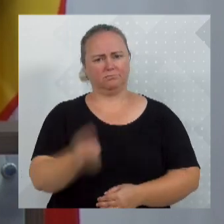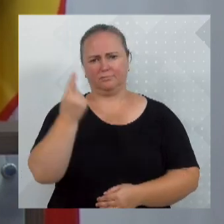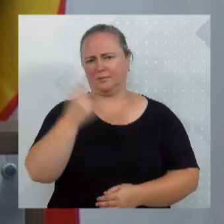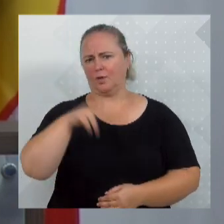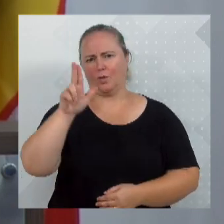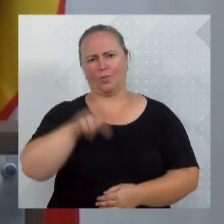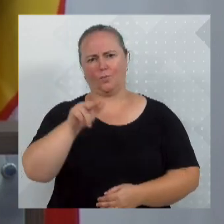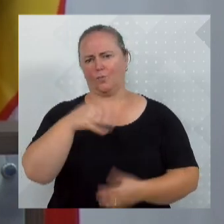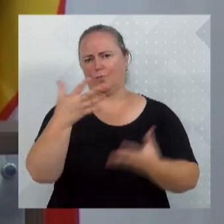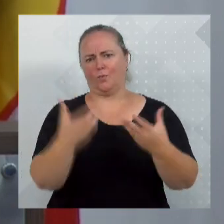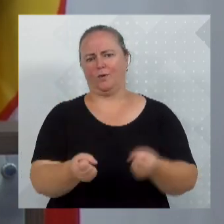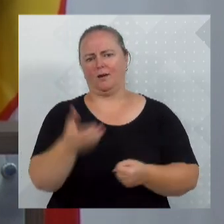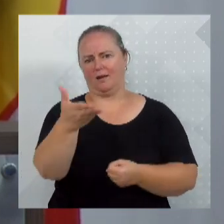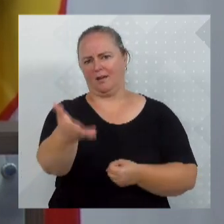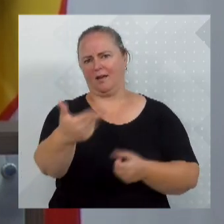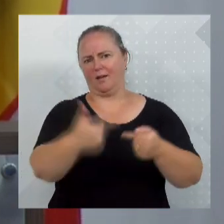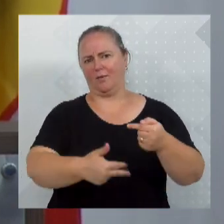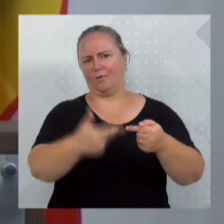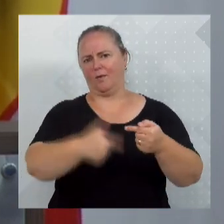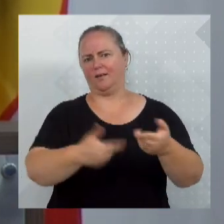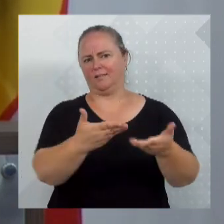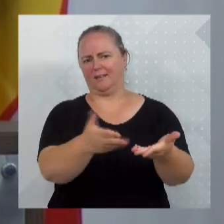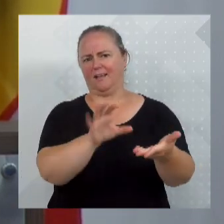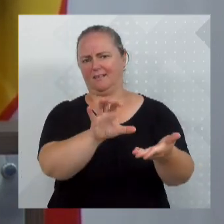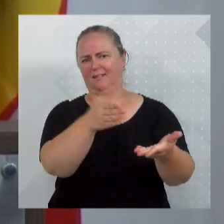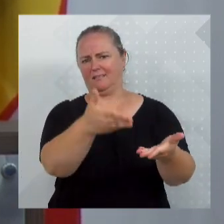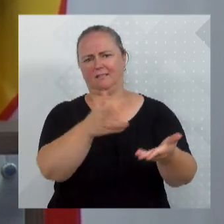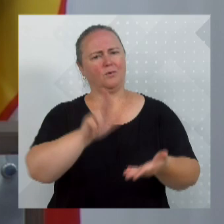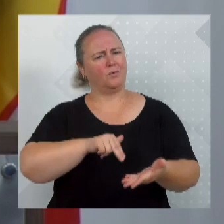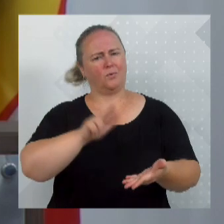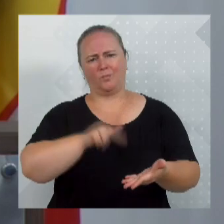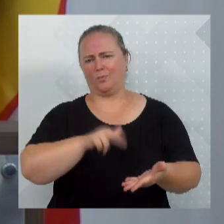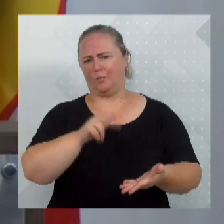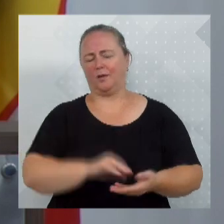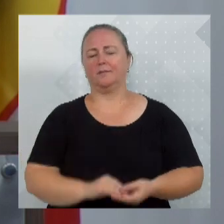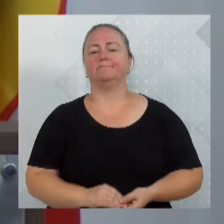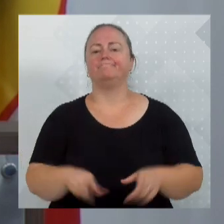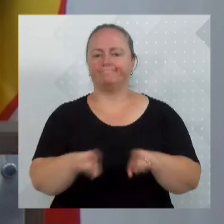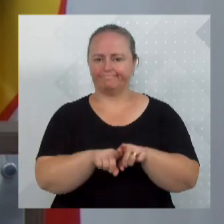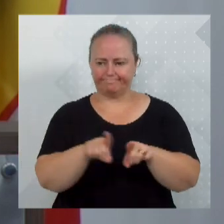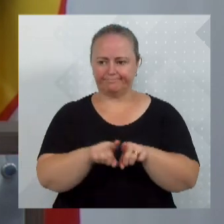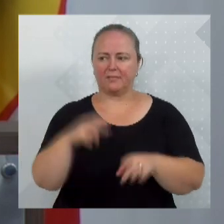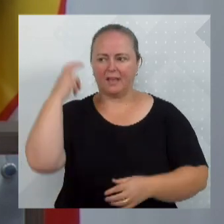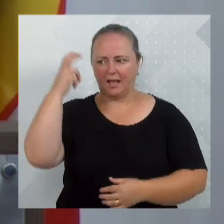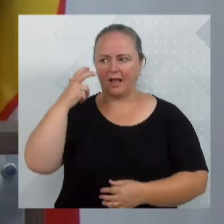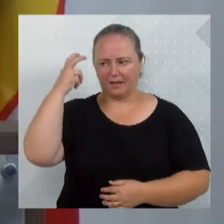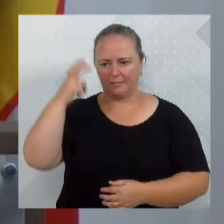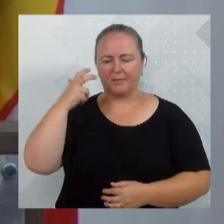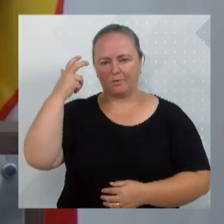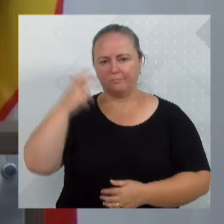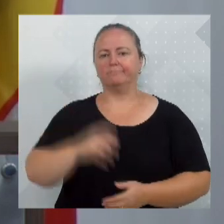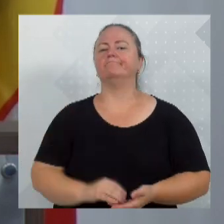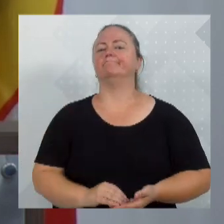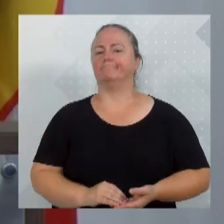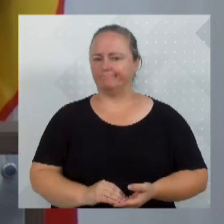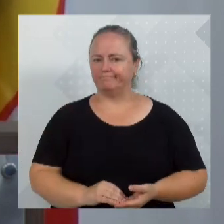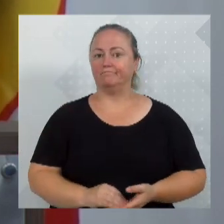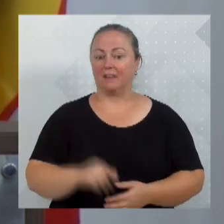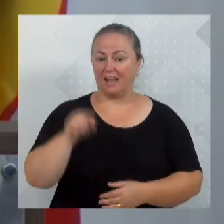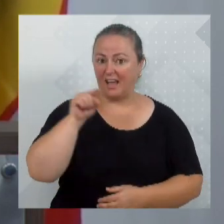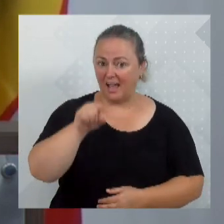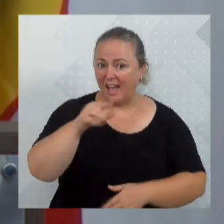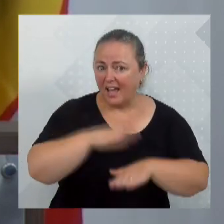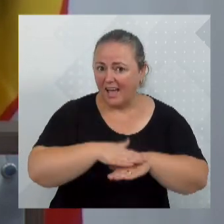tipo de qualidade de obra sendo entregue na cidade de Blumenau. E, vereador Alemão, eu vou além. Essa obra recebeu muitos